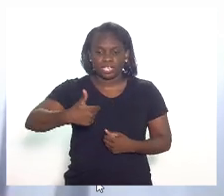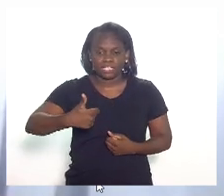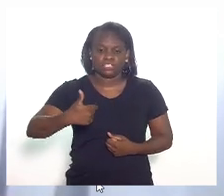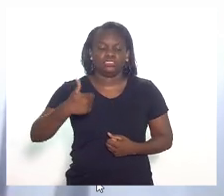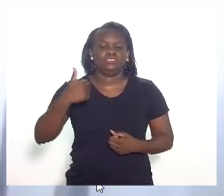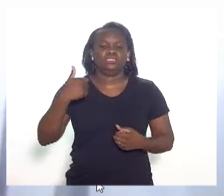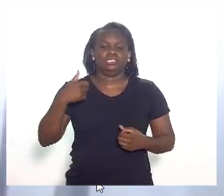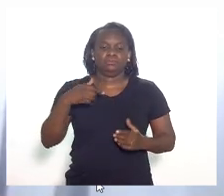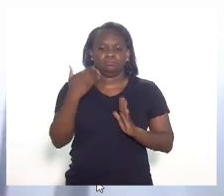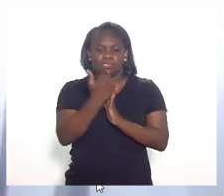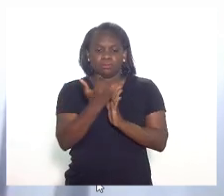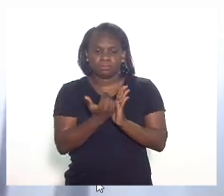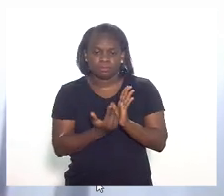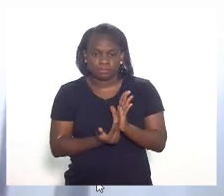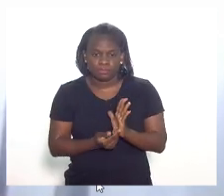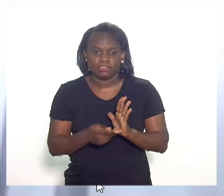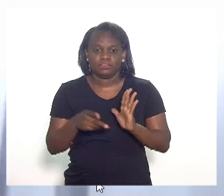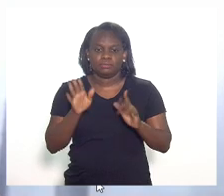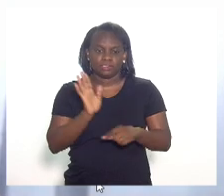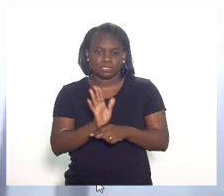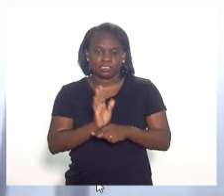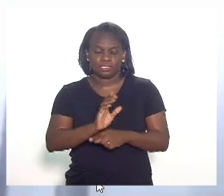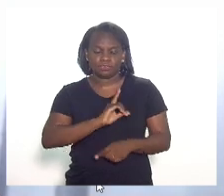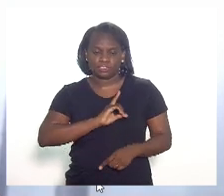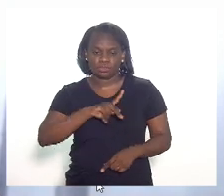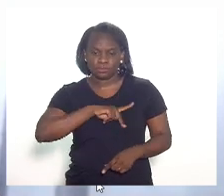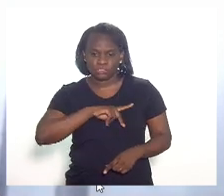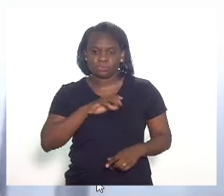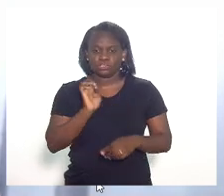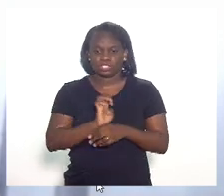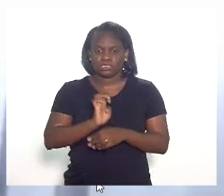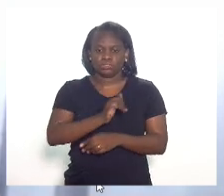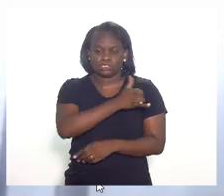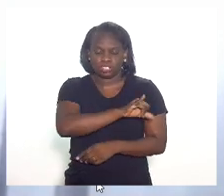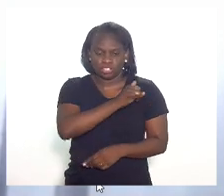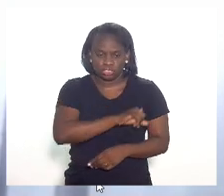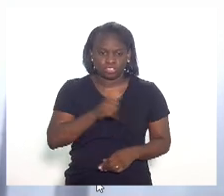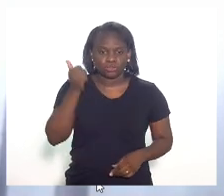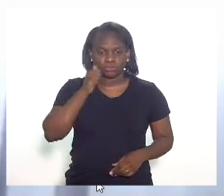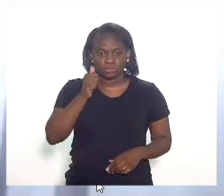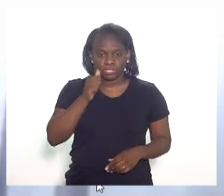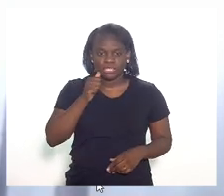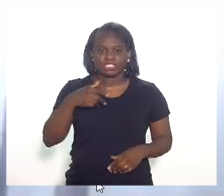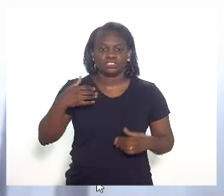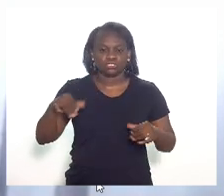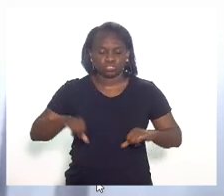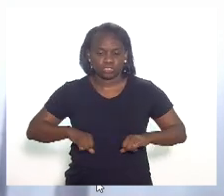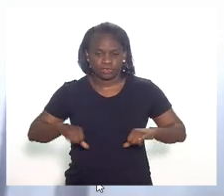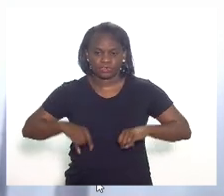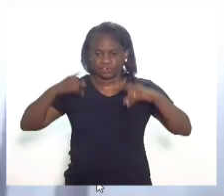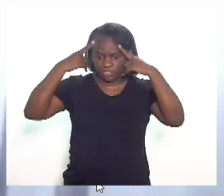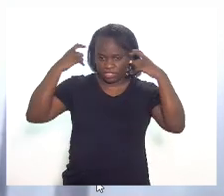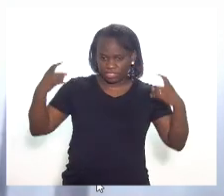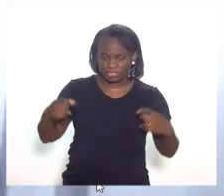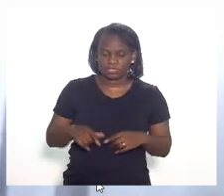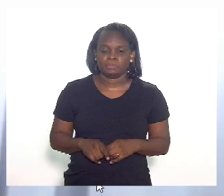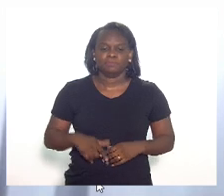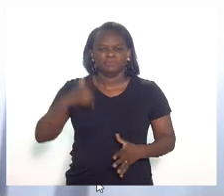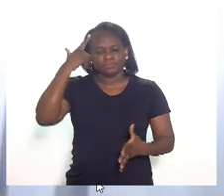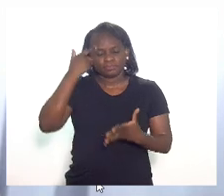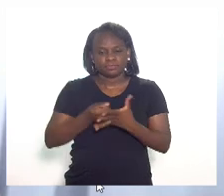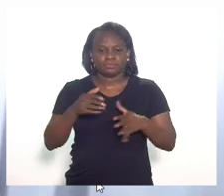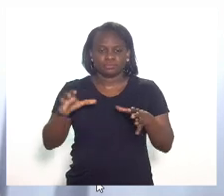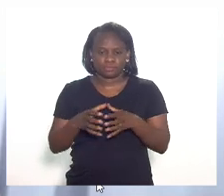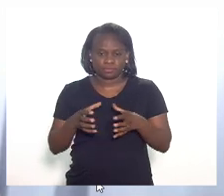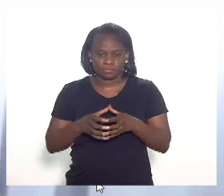nos procedimentos pela Defensoria Pública do Estado do Rio de Janeiro às mulheres vítimas de violência. Pareceres das